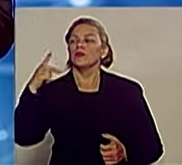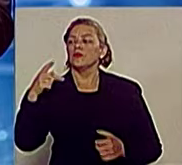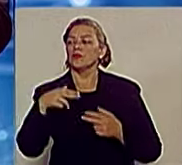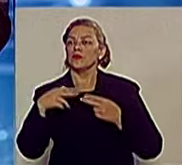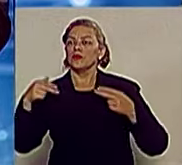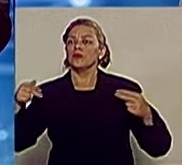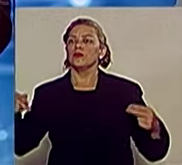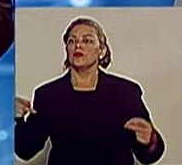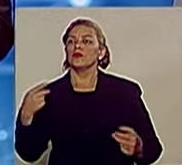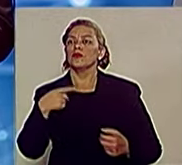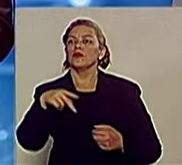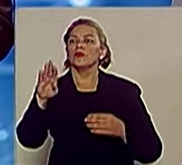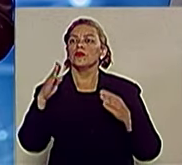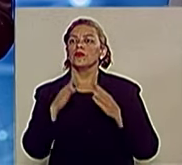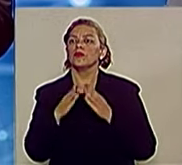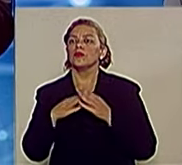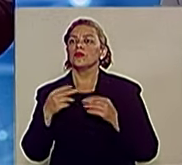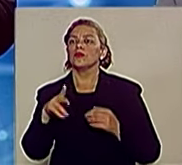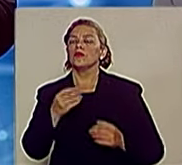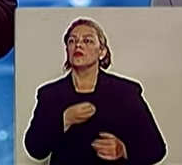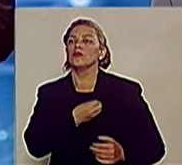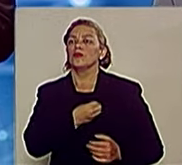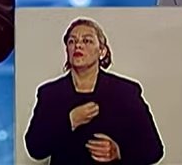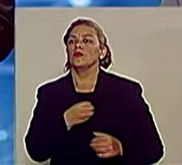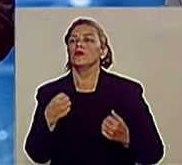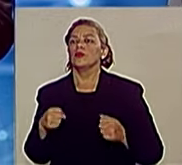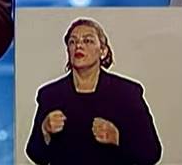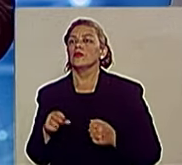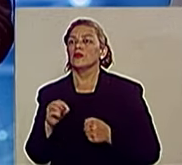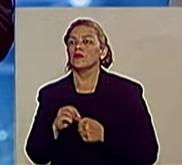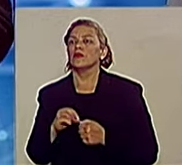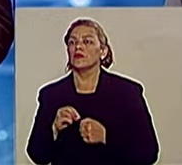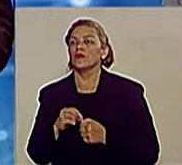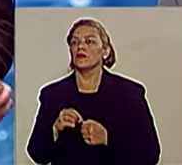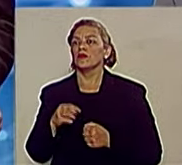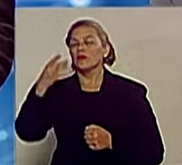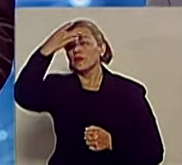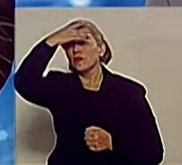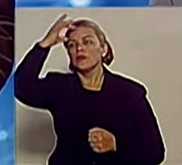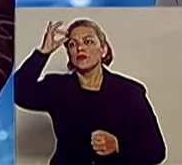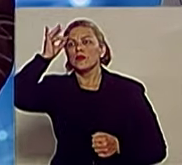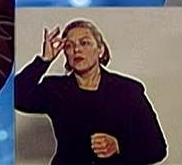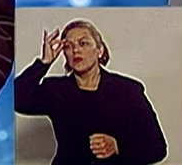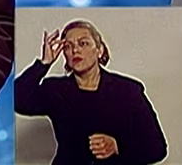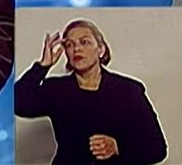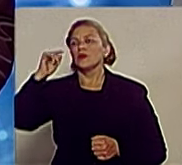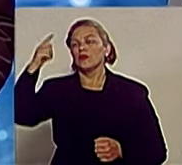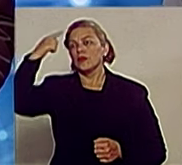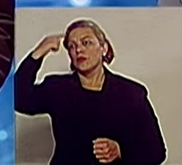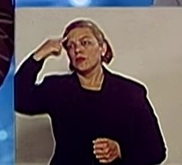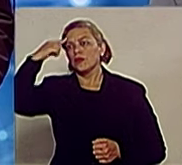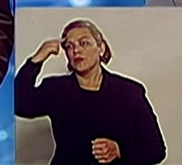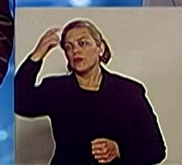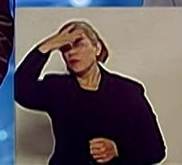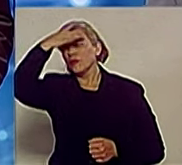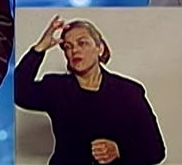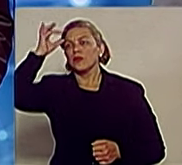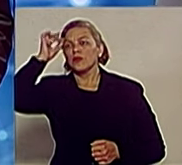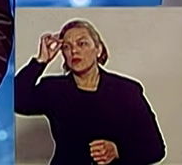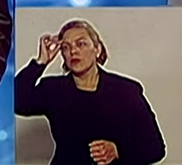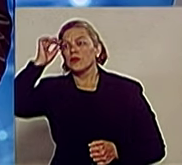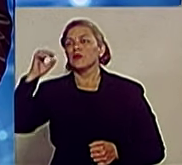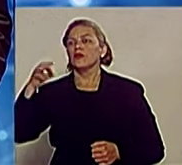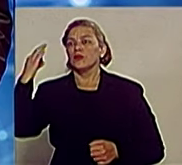fazer, uma gestão inteligente, uma gestão eficiente, uma gestão firme, que você possa cobrar do prefeito e falar, eu confiei nesse